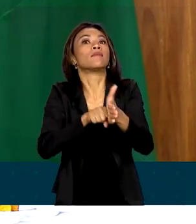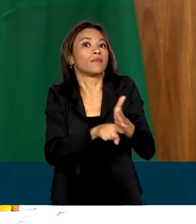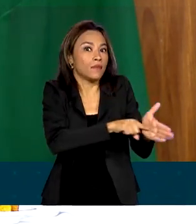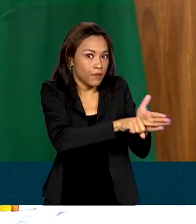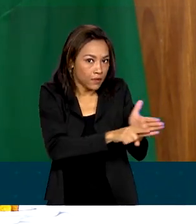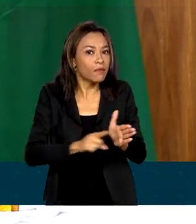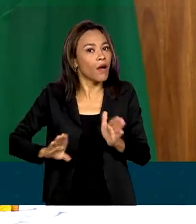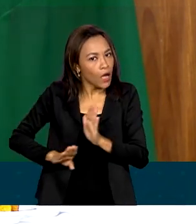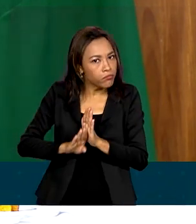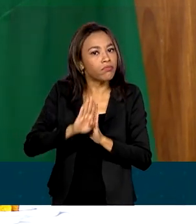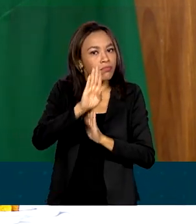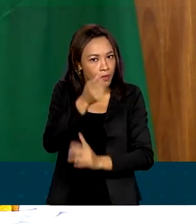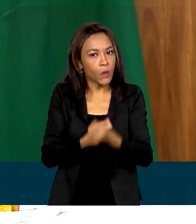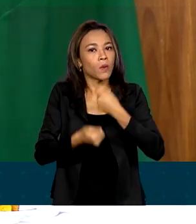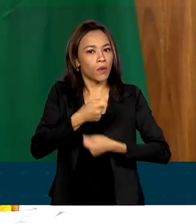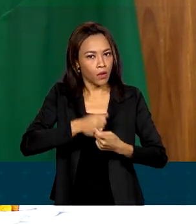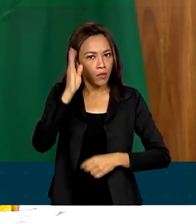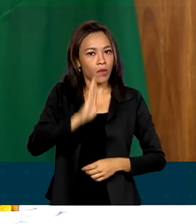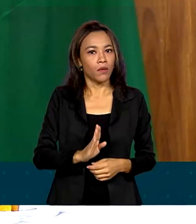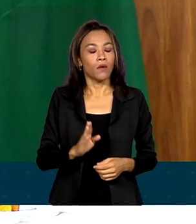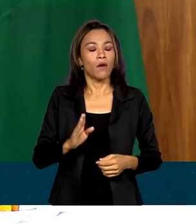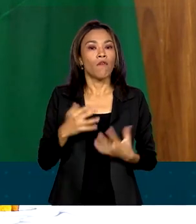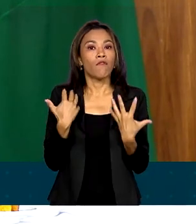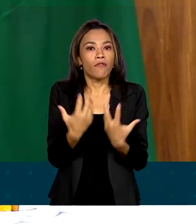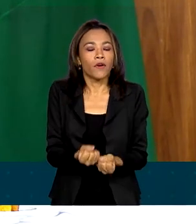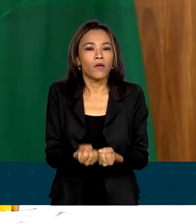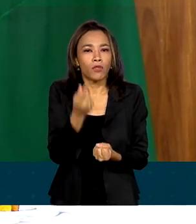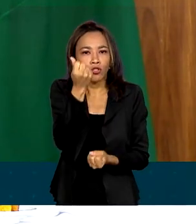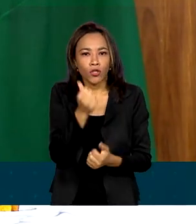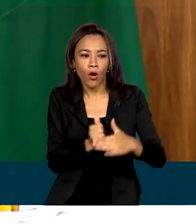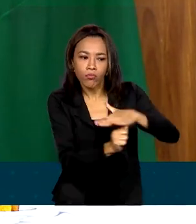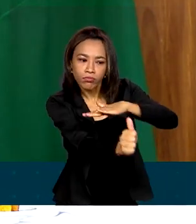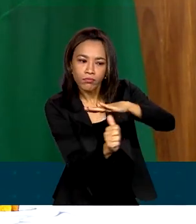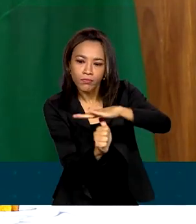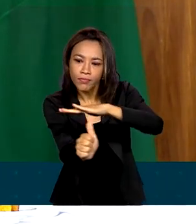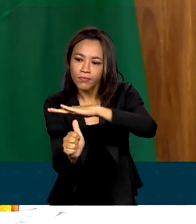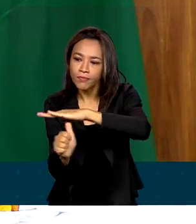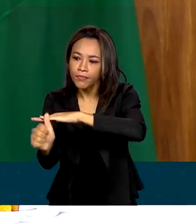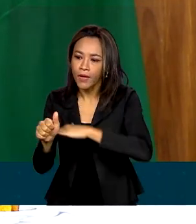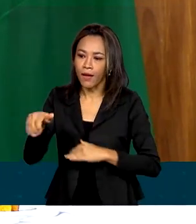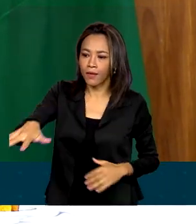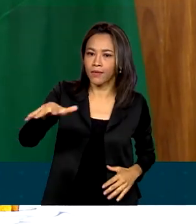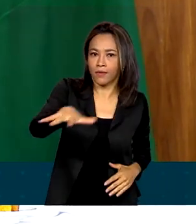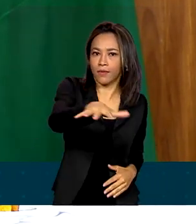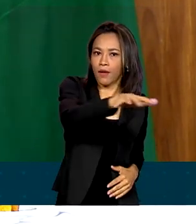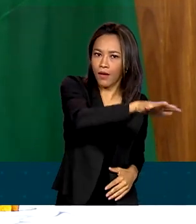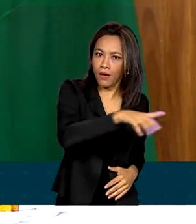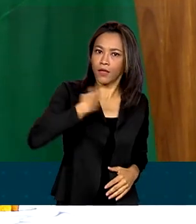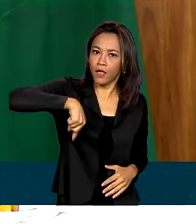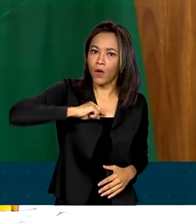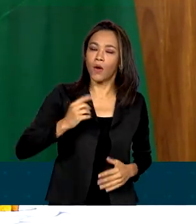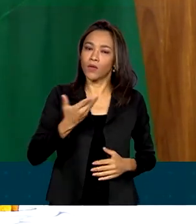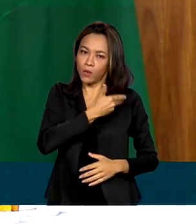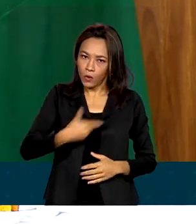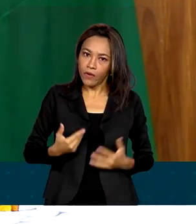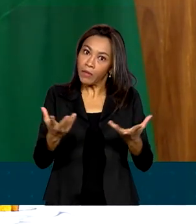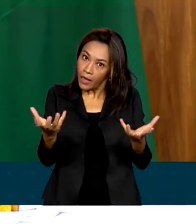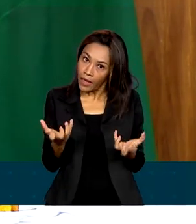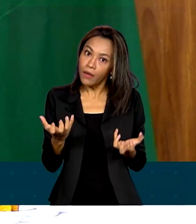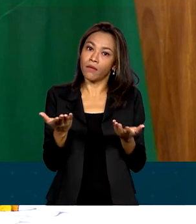precisamos agora começar a financiar os setores que nós queremos privilegiar no